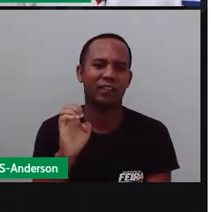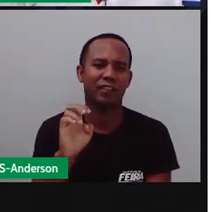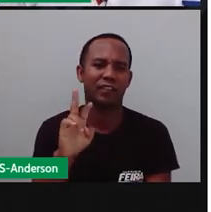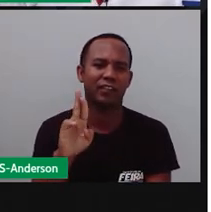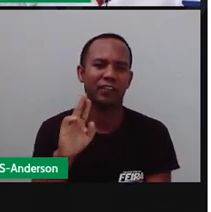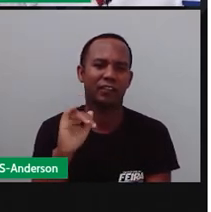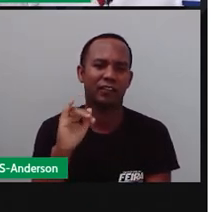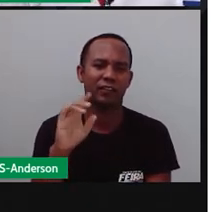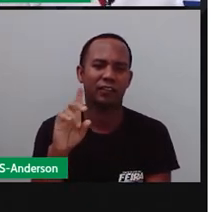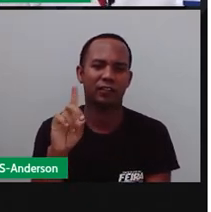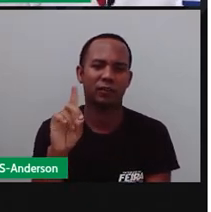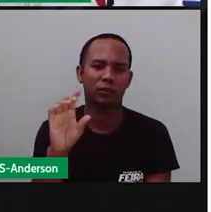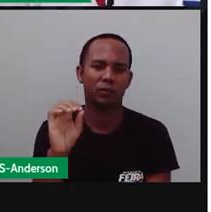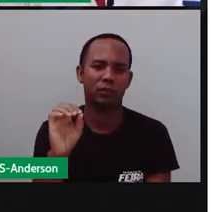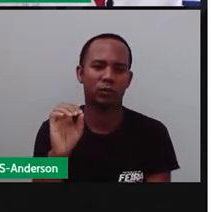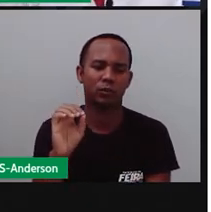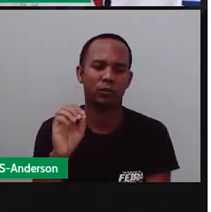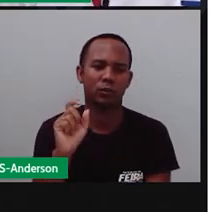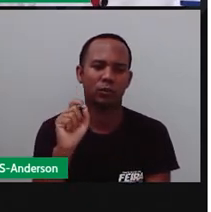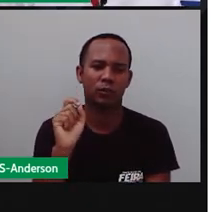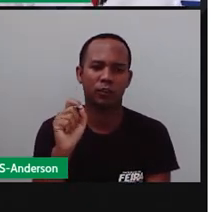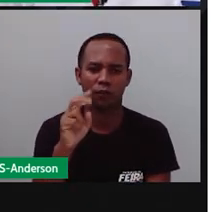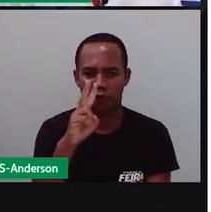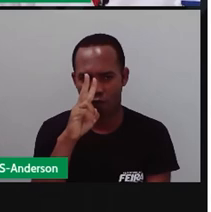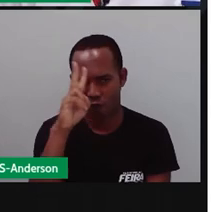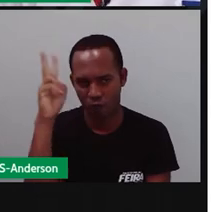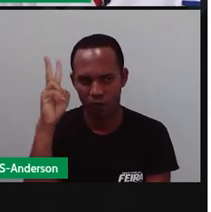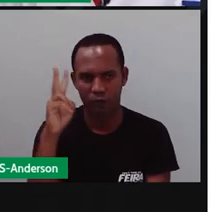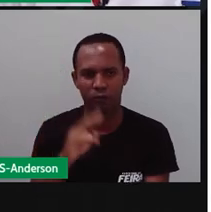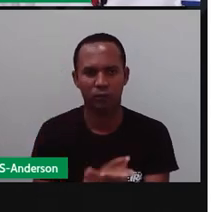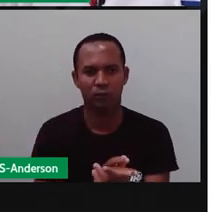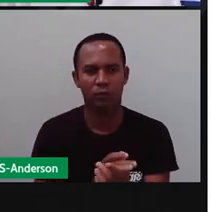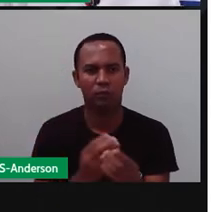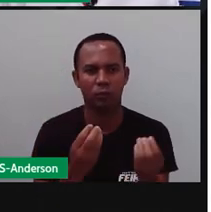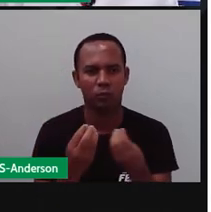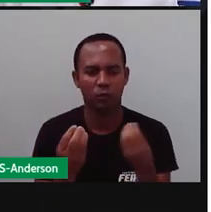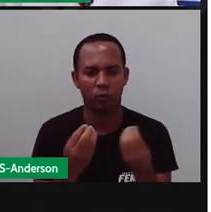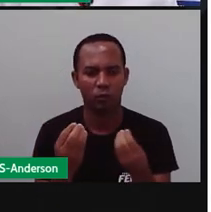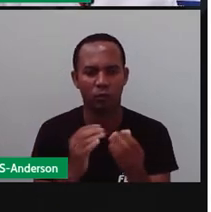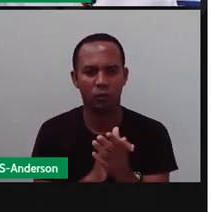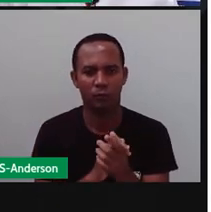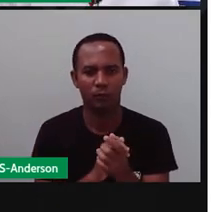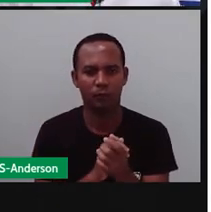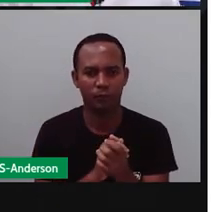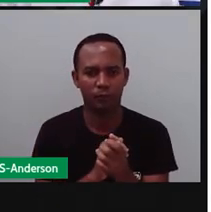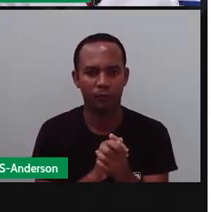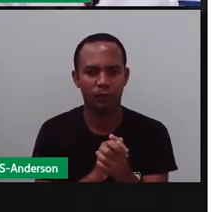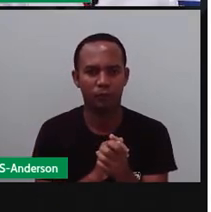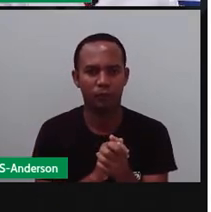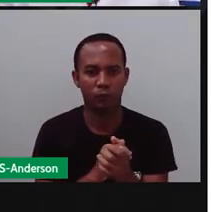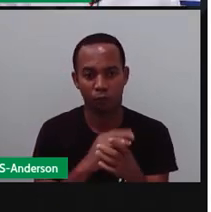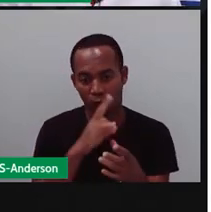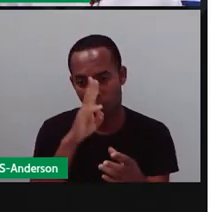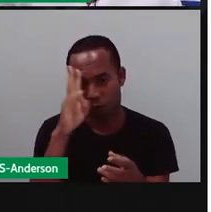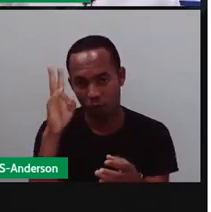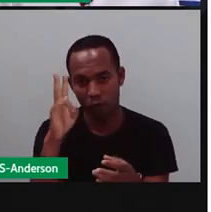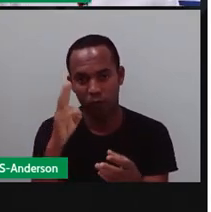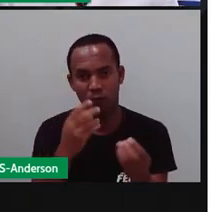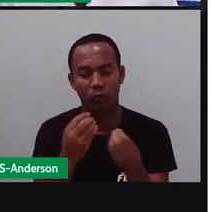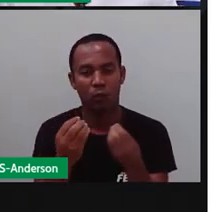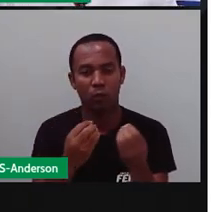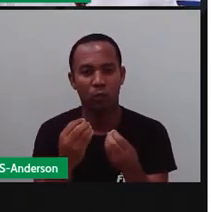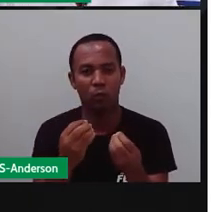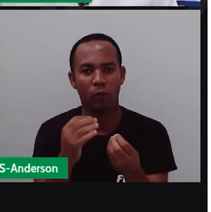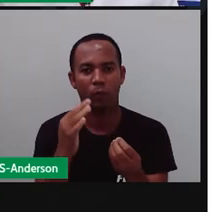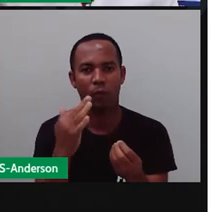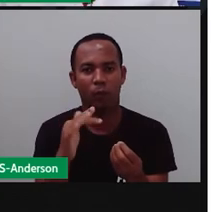Quem é forte? Ri. Olha, se o Dó do ferido, né, ferido, esse Dó